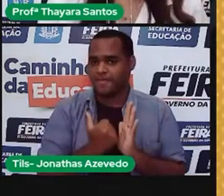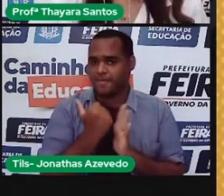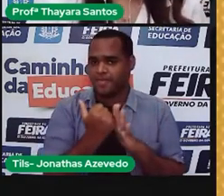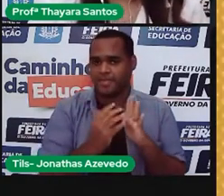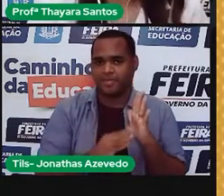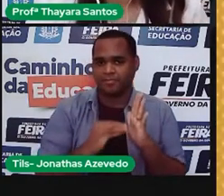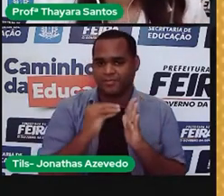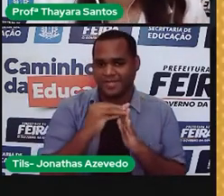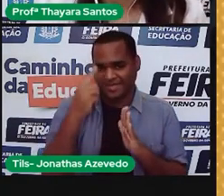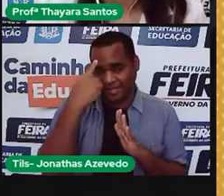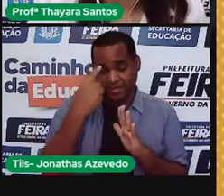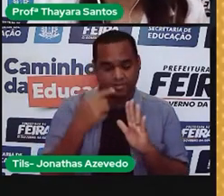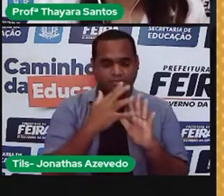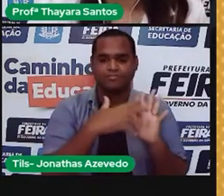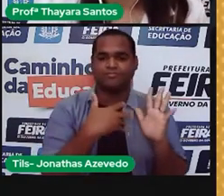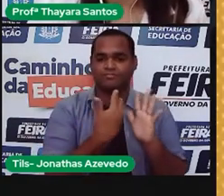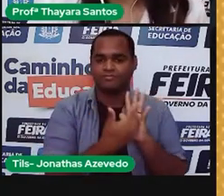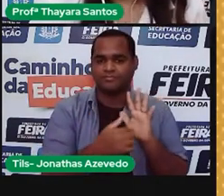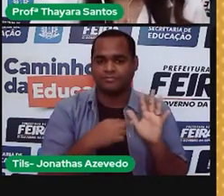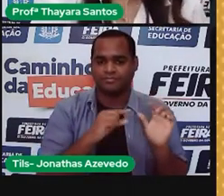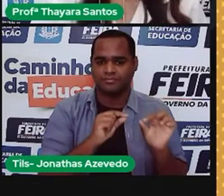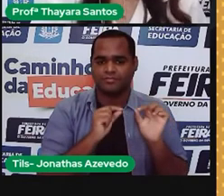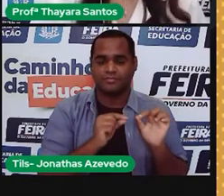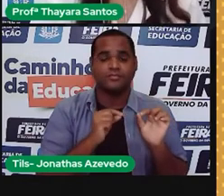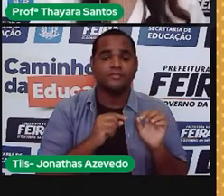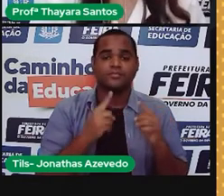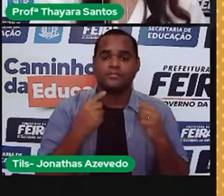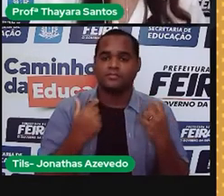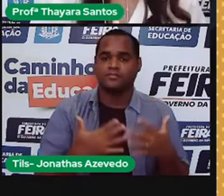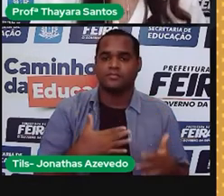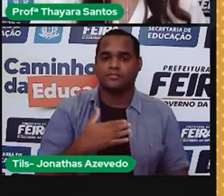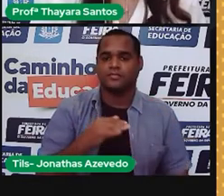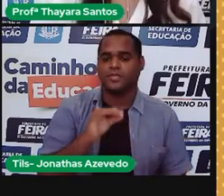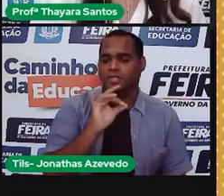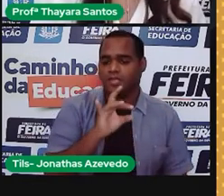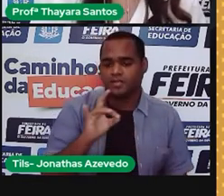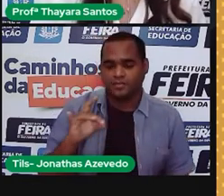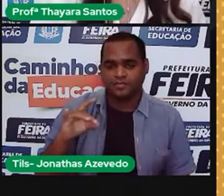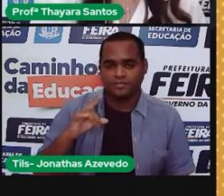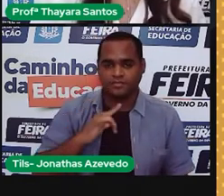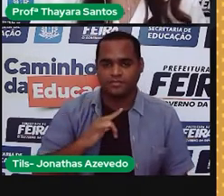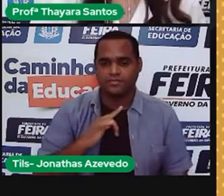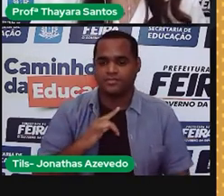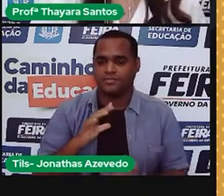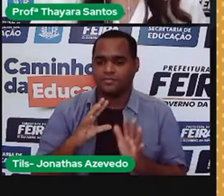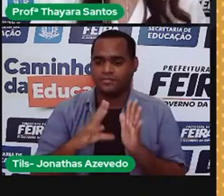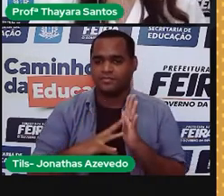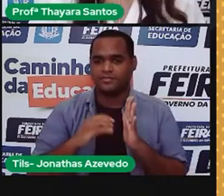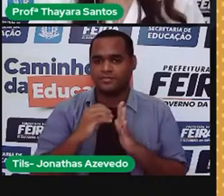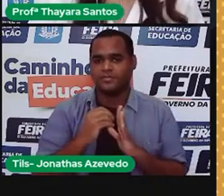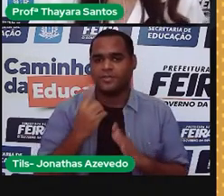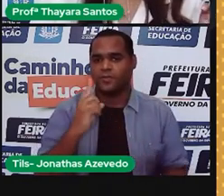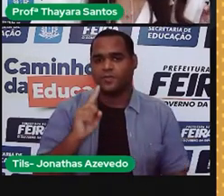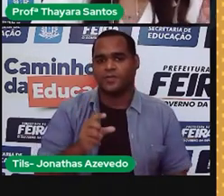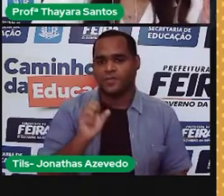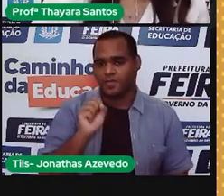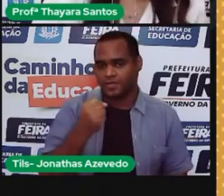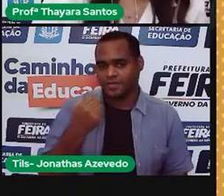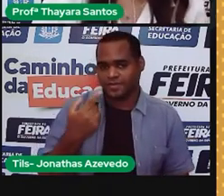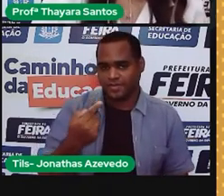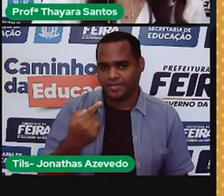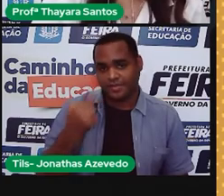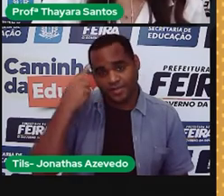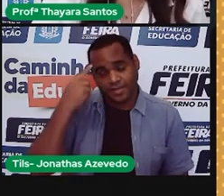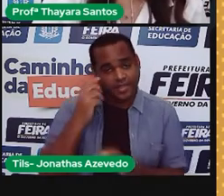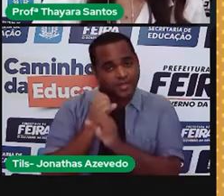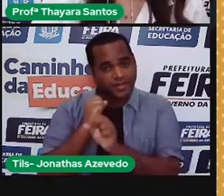aquela tabelinha. Se está em bandeira amarela, a cada 100 quilowatts, eu tenho um adicional de 1,87. Só que eu consumi 200